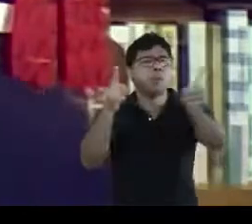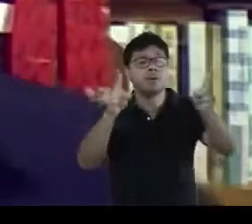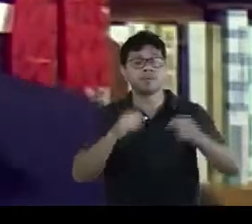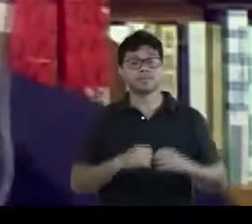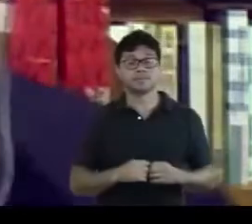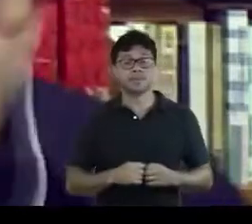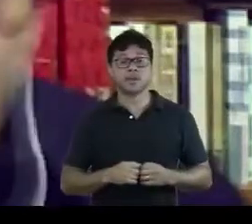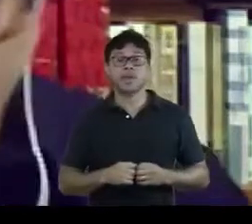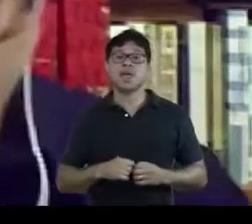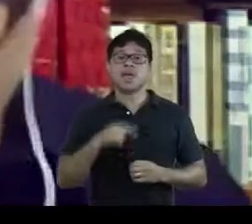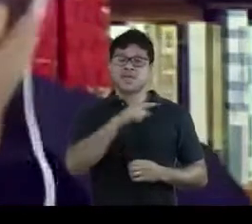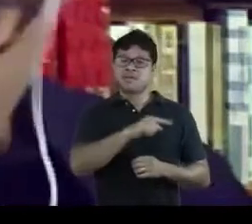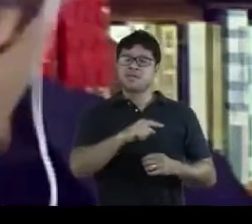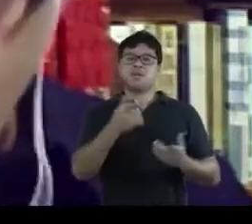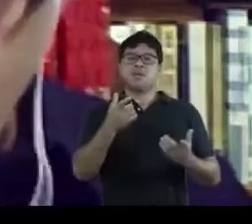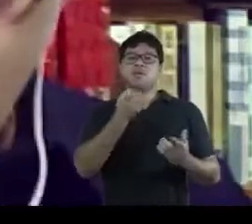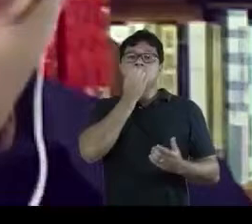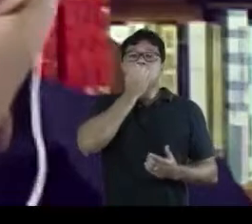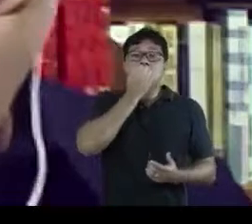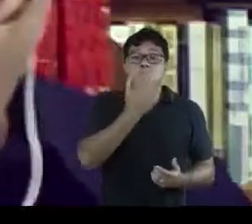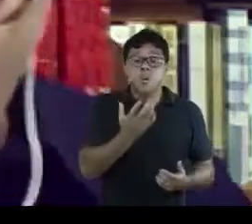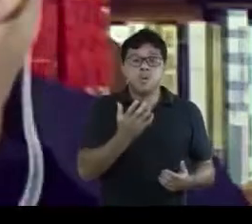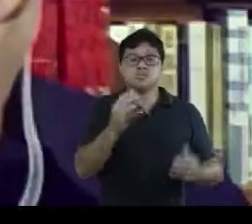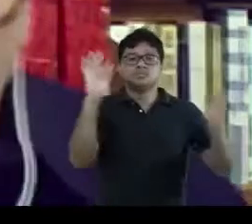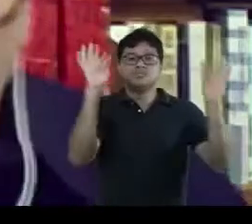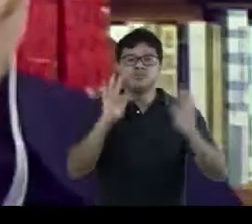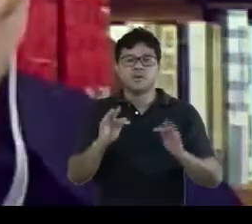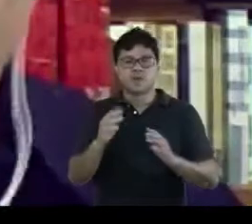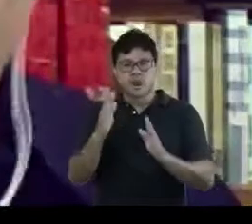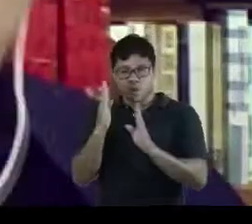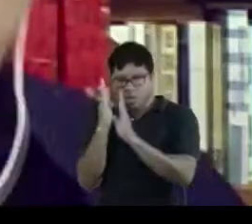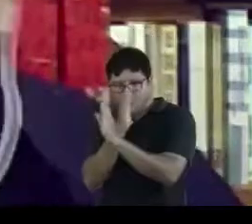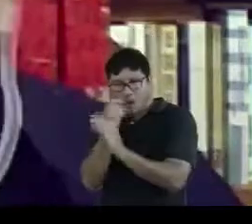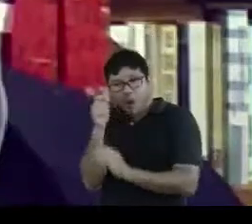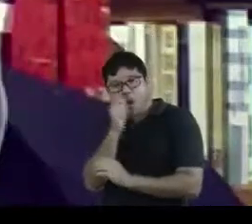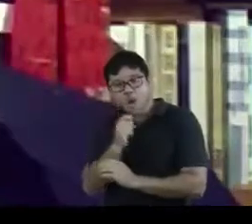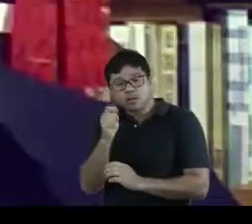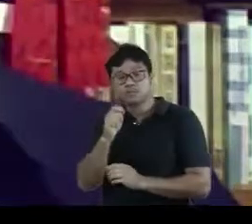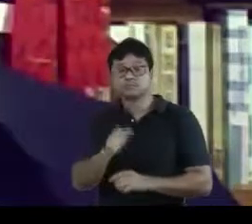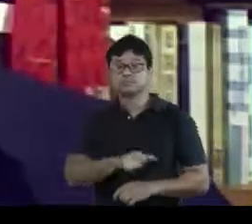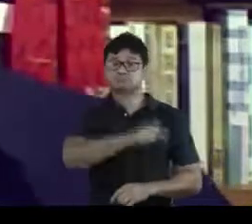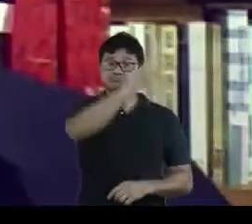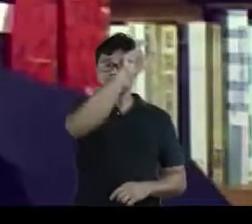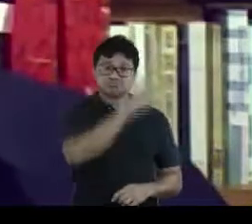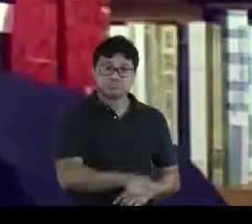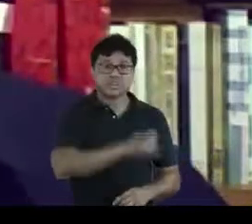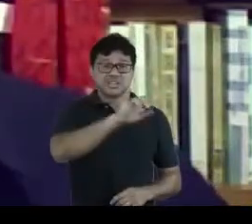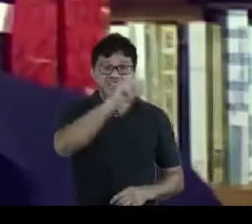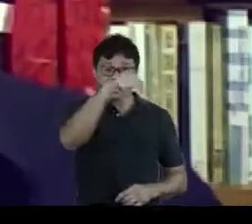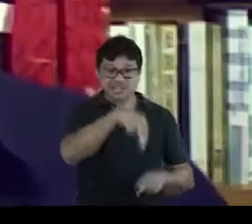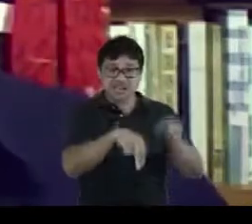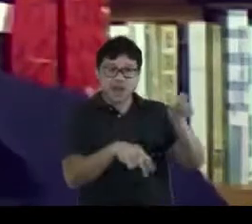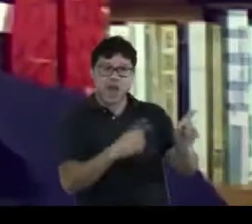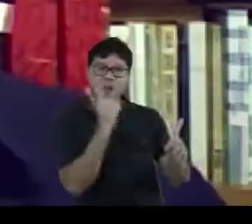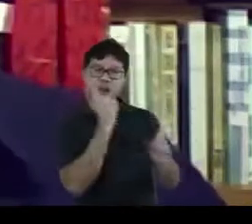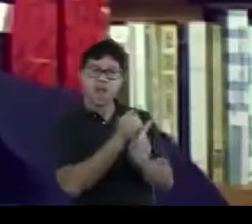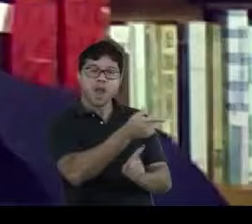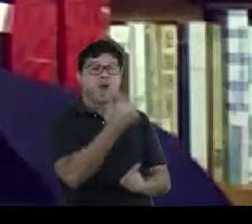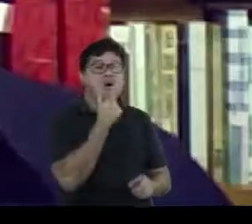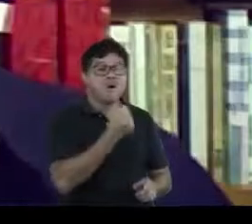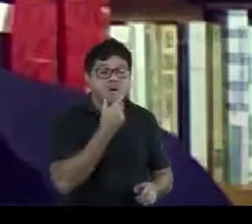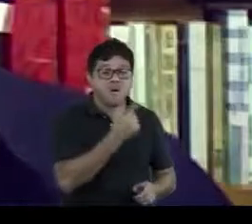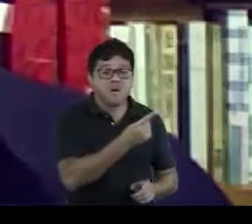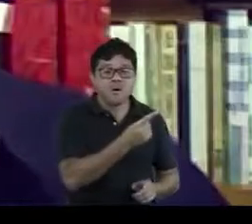Para a imensa felicidade desse detetive, a figura desse Desiré do Jardin não se